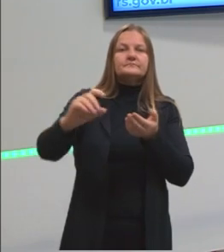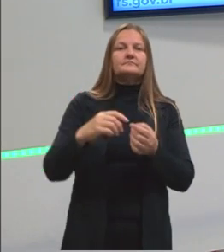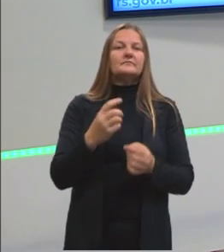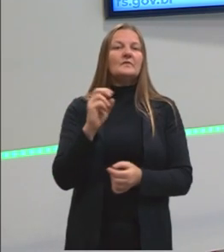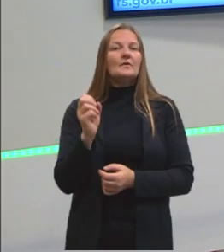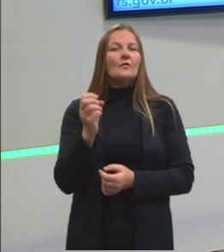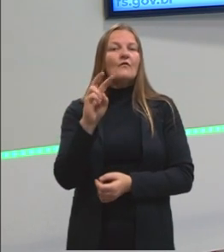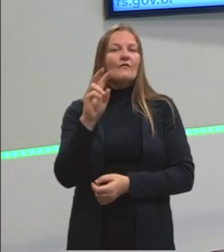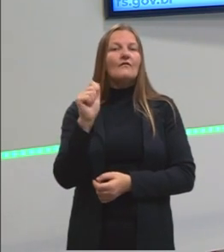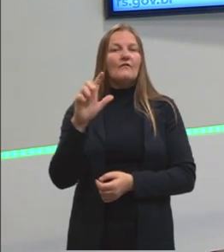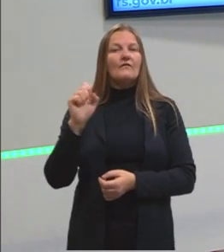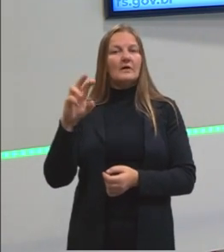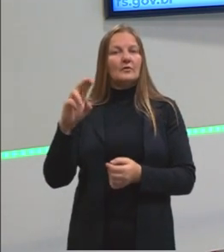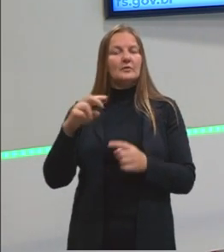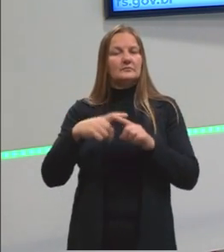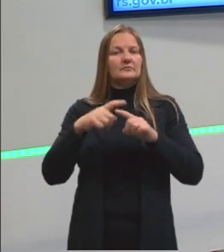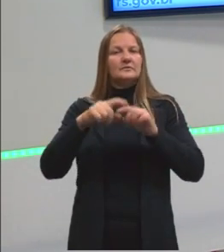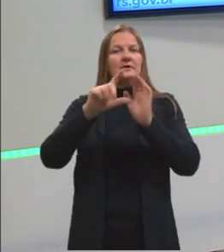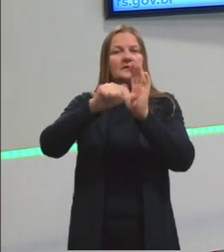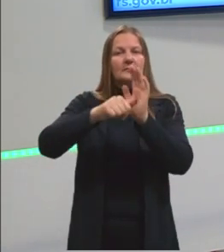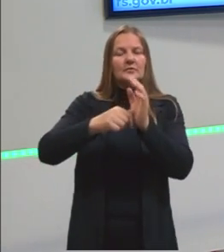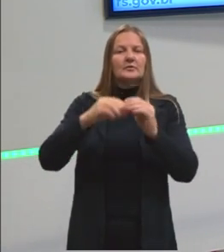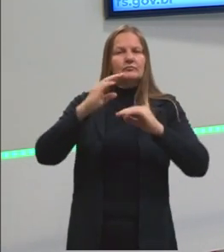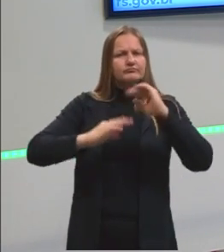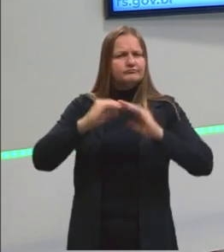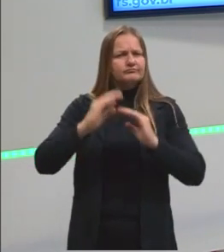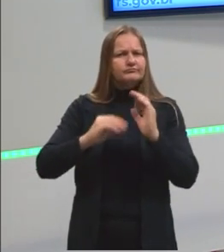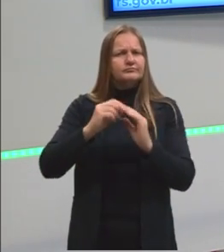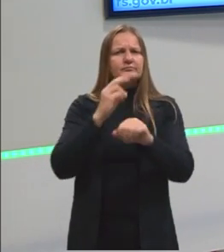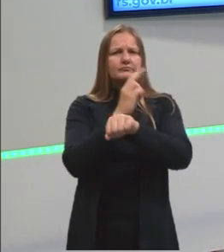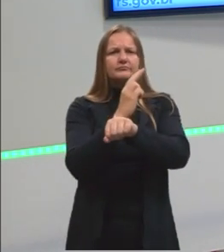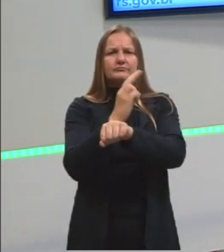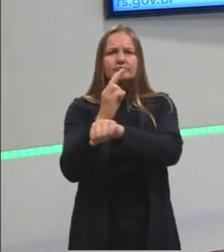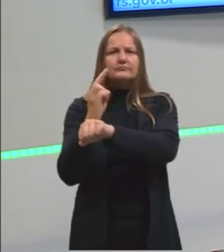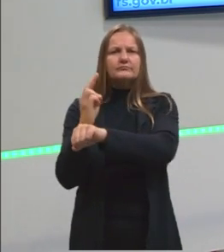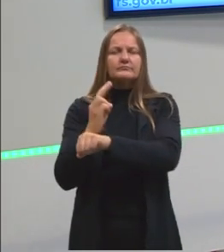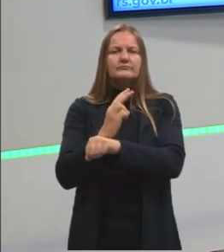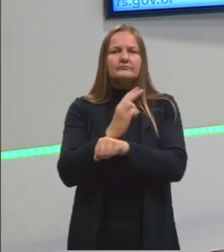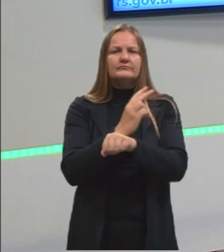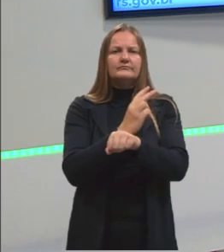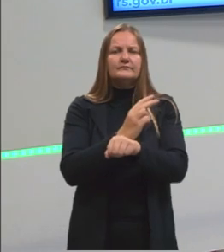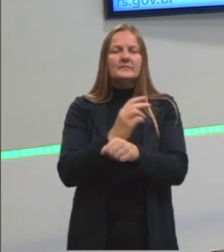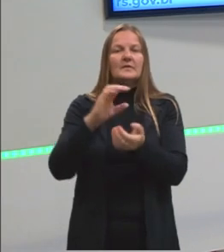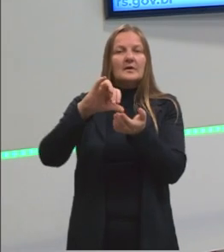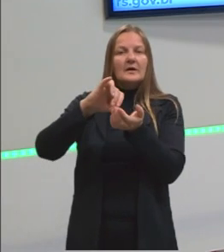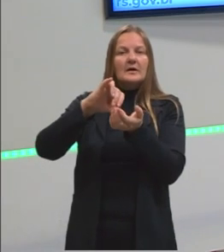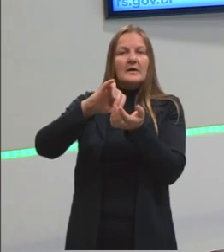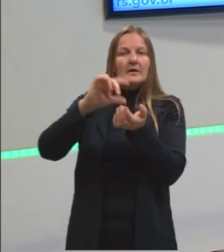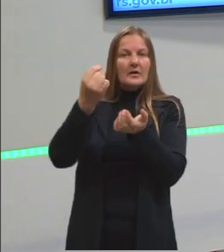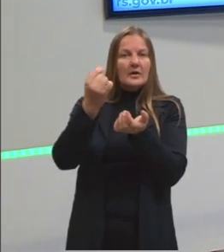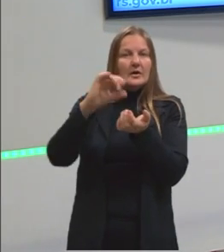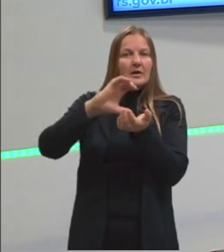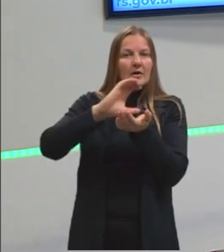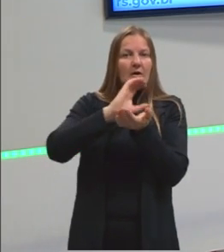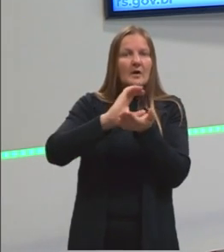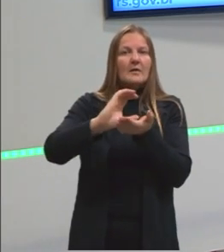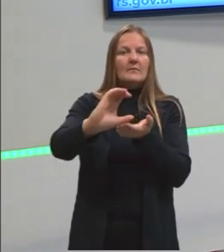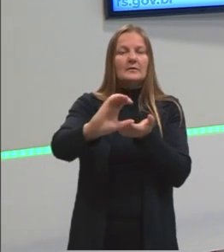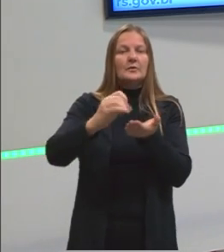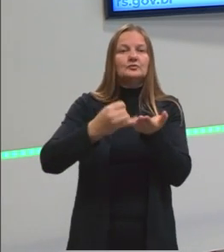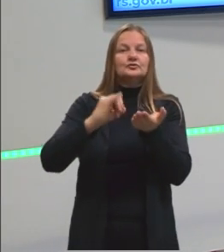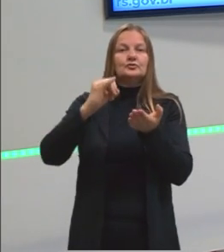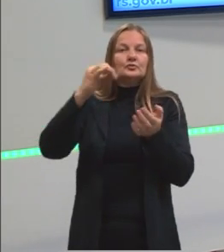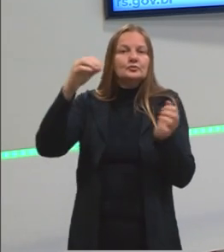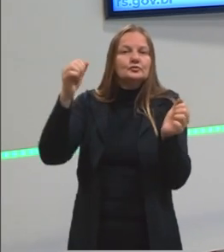valor após essa aplicação, esse empréstimo. Então, é o capital já acrescido dos juros. É o valor